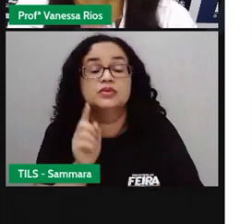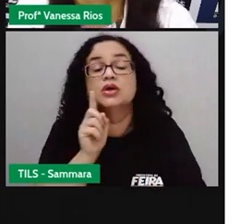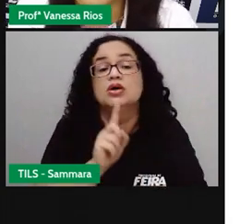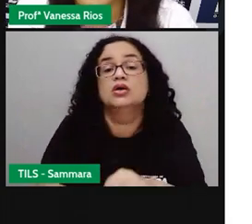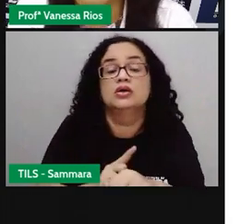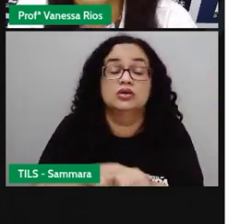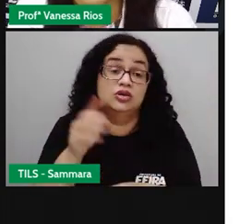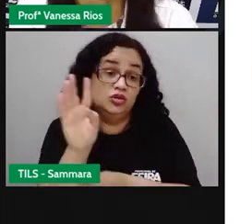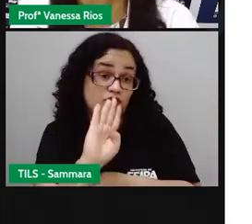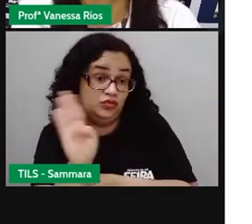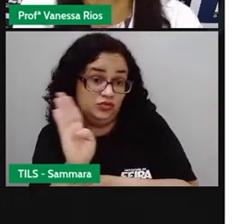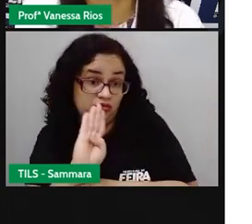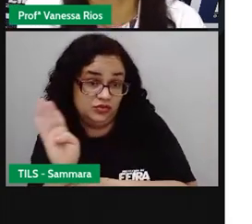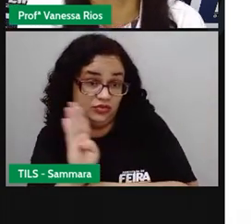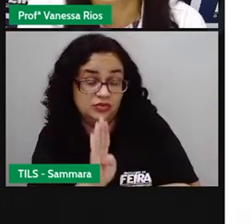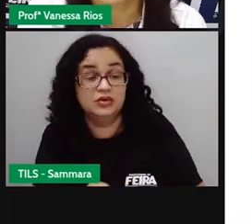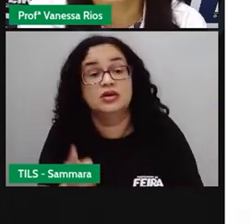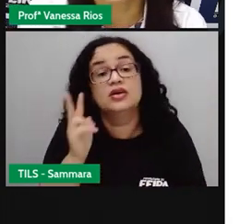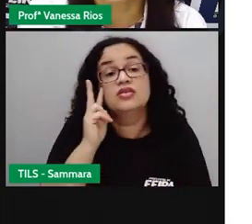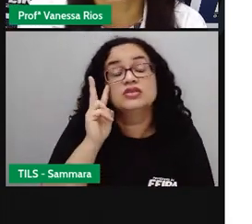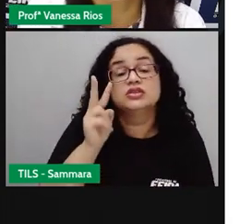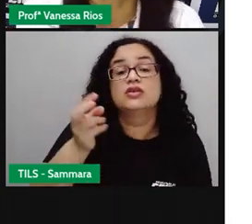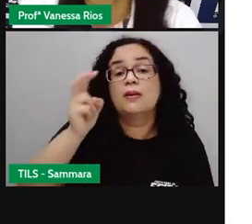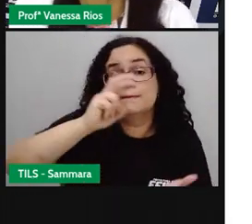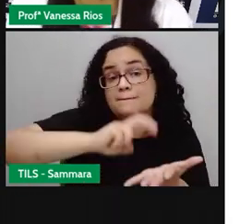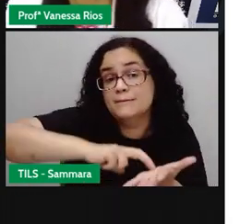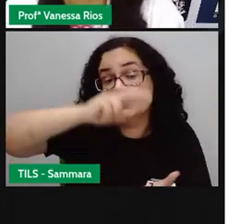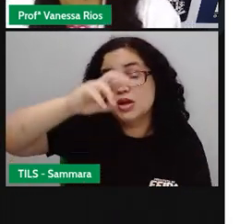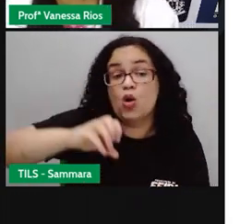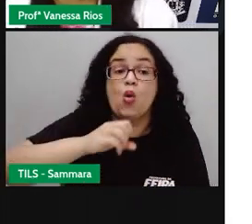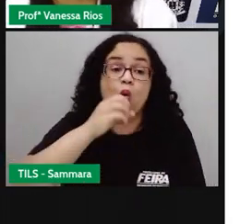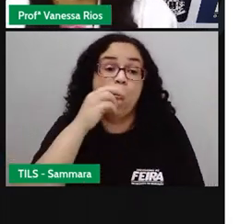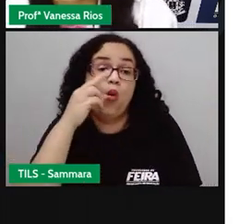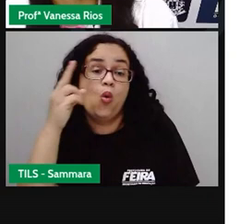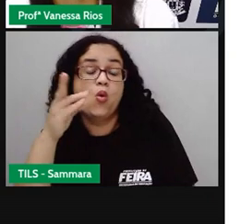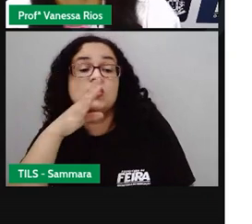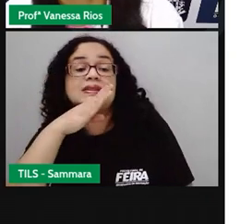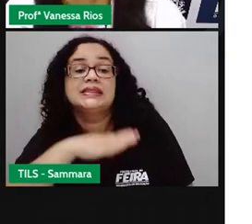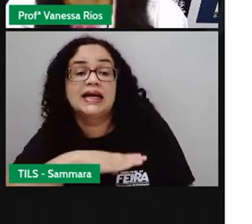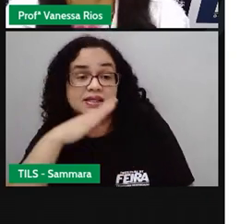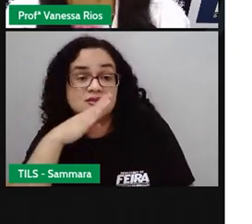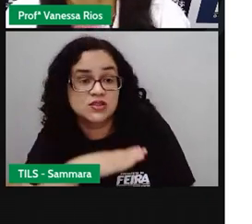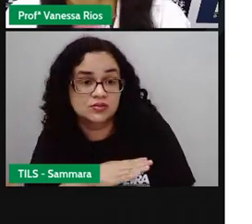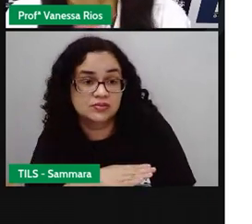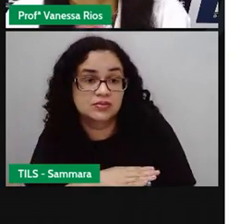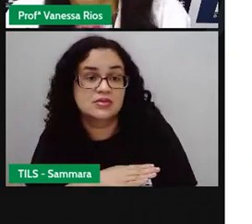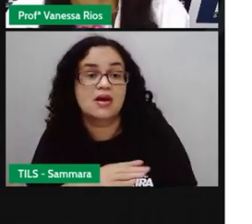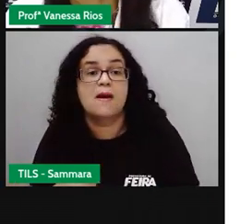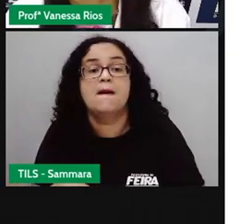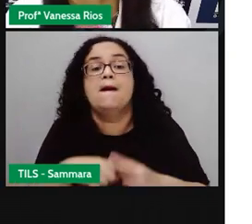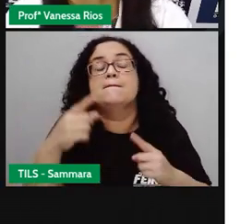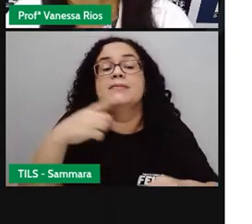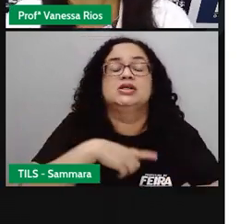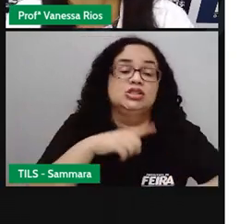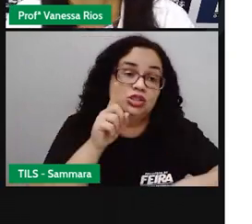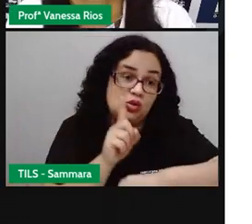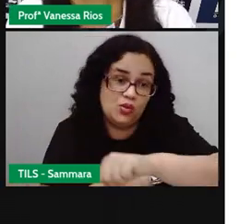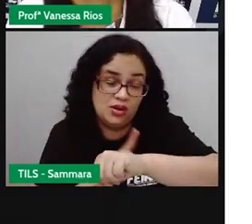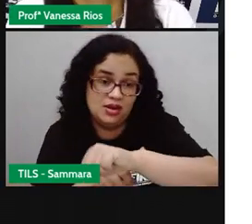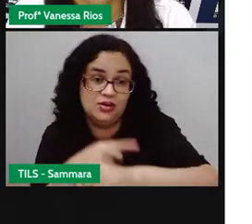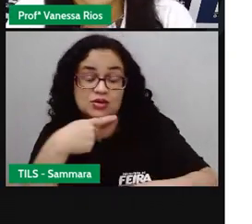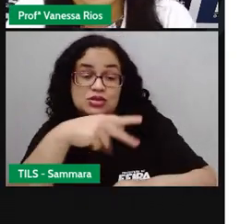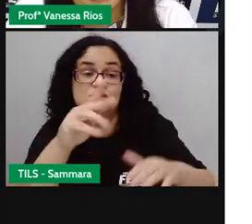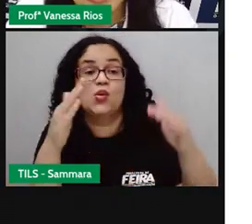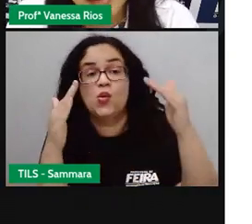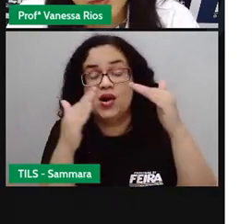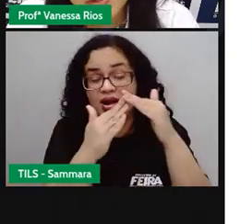a sua videoaula, né, se você assiste pela manhã ou se você assiste pela tarde. Mas tem aí um horário em sua casa para